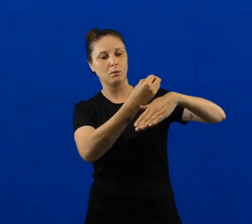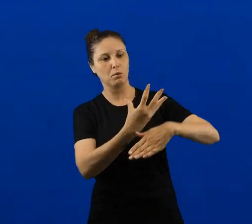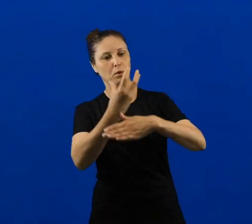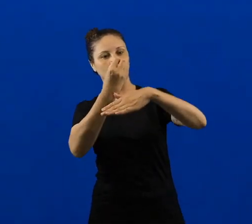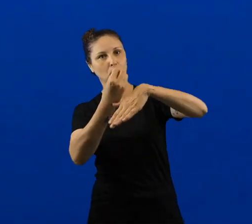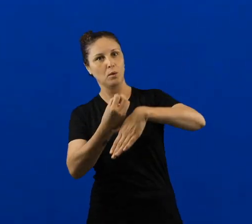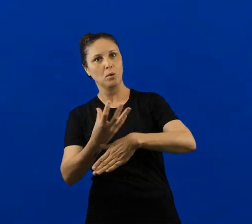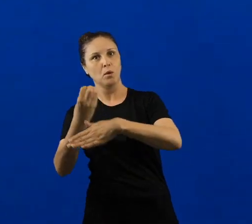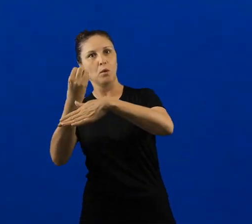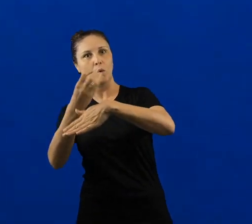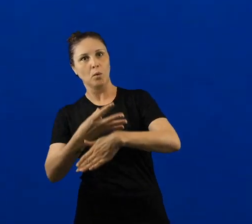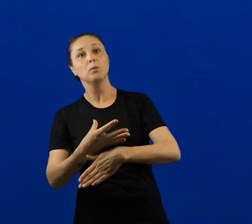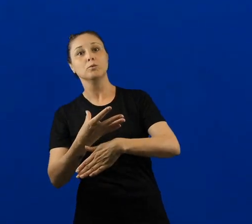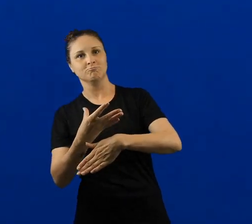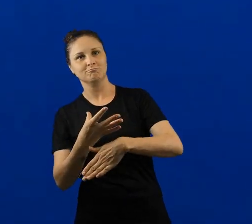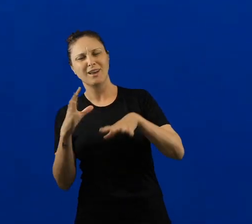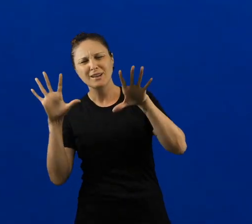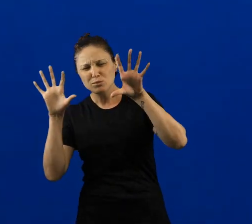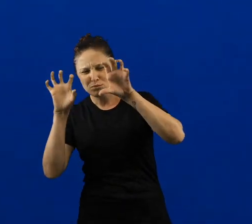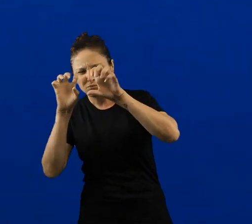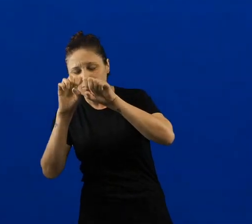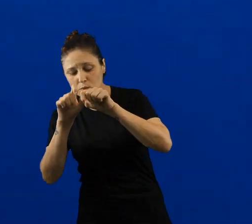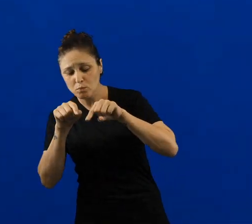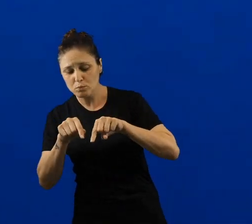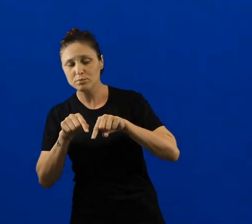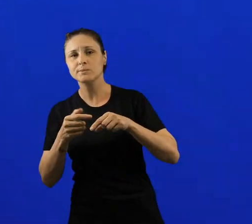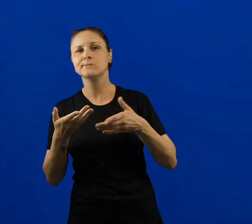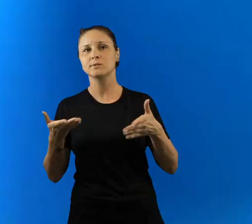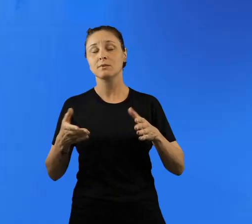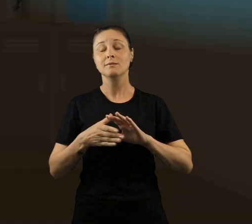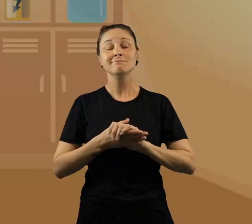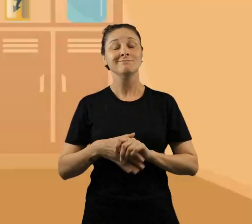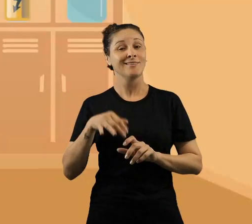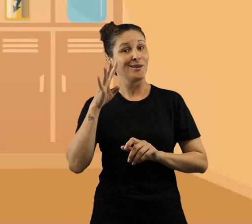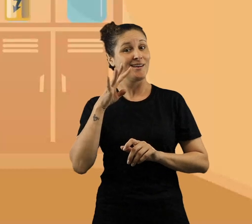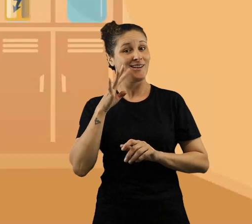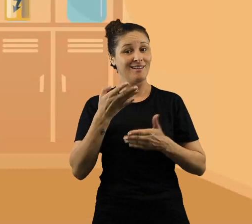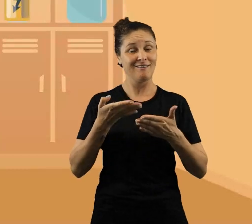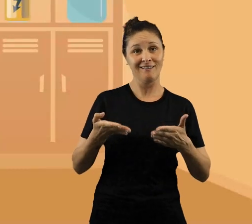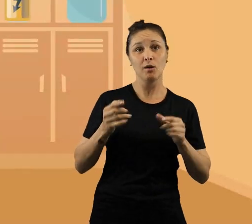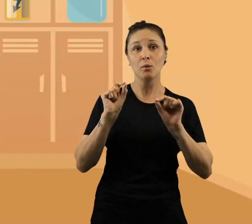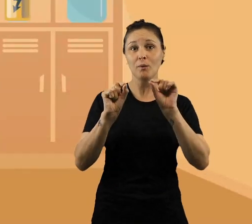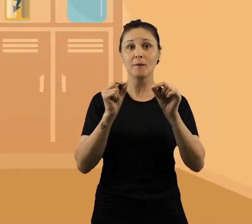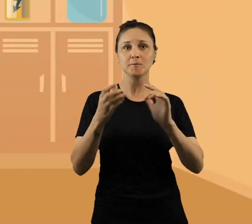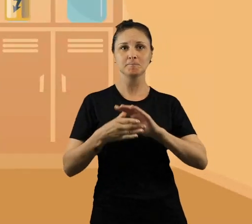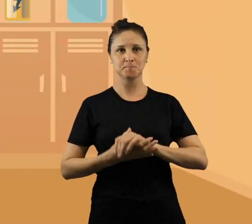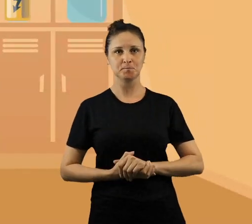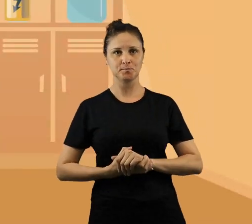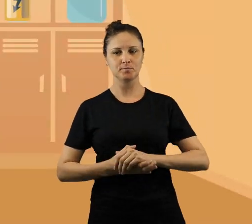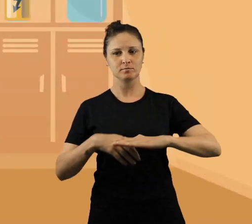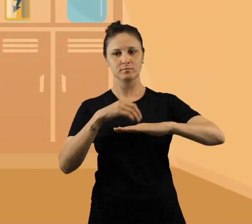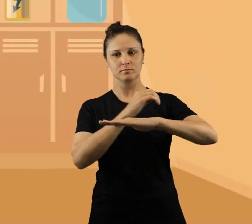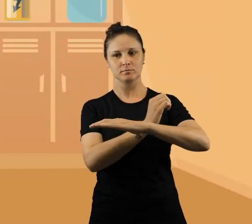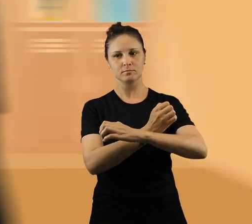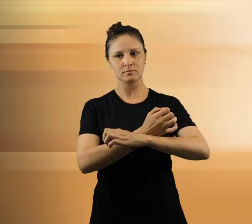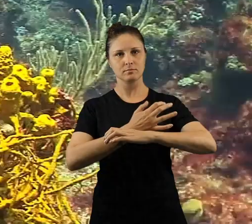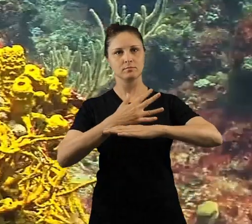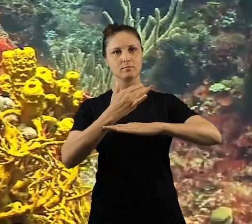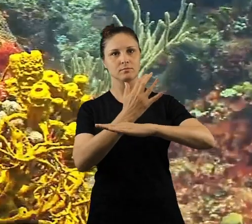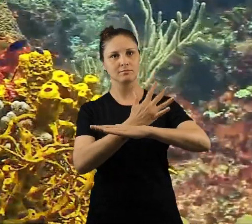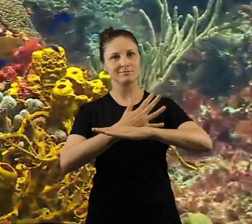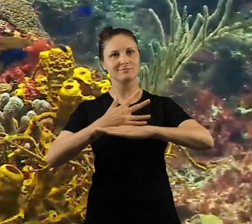pouca ou nenhuma luz, o que dificulta enxergar. E sabe o que foi mais interessante que eu descobri?